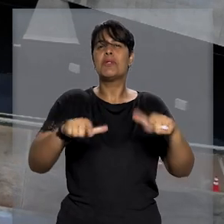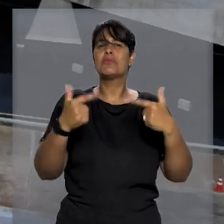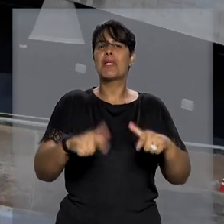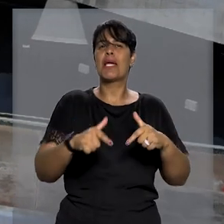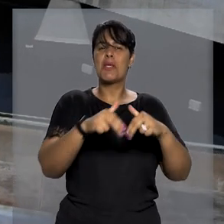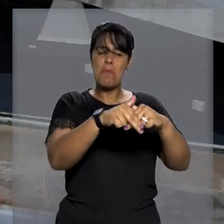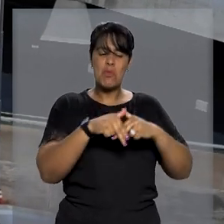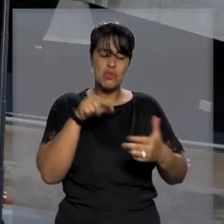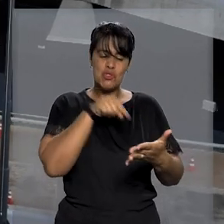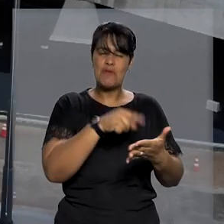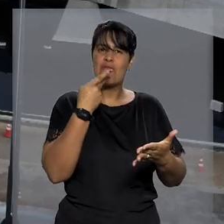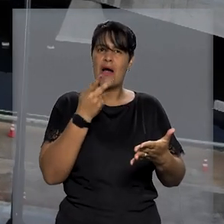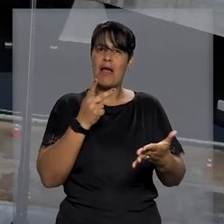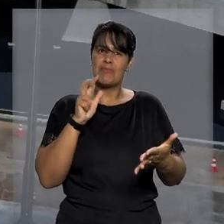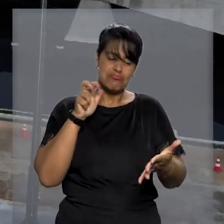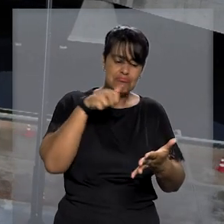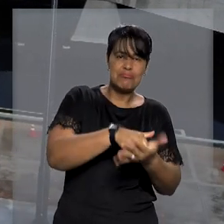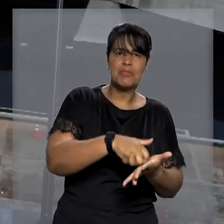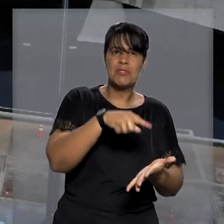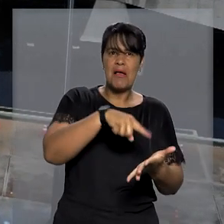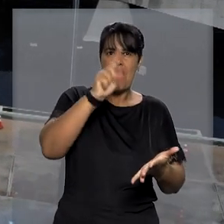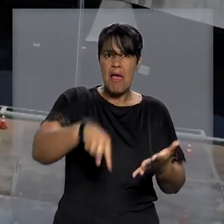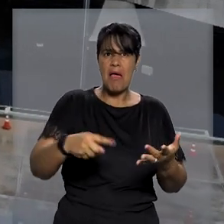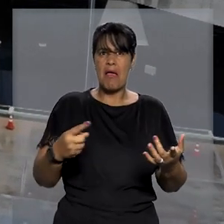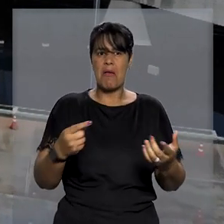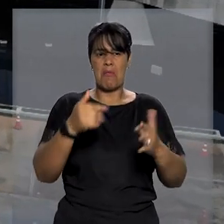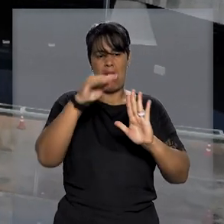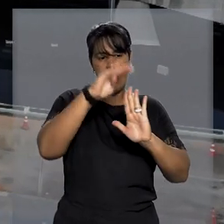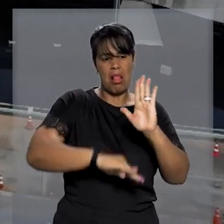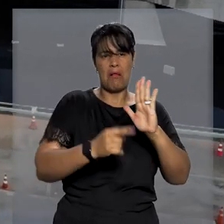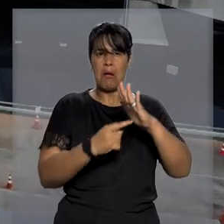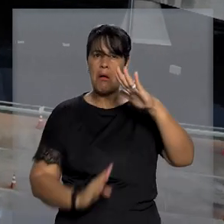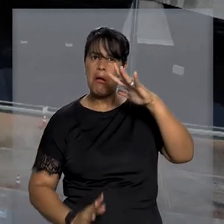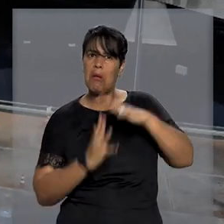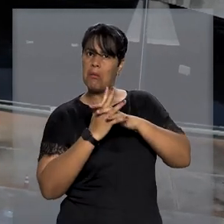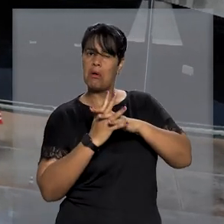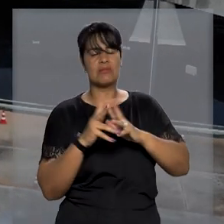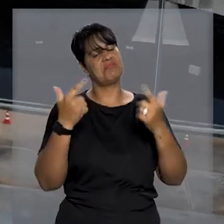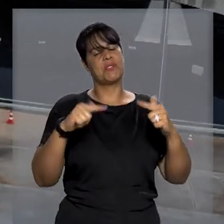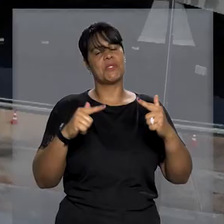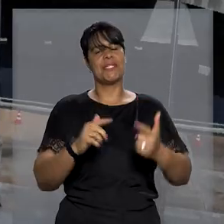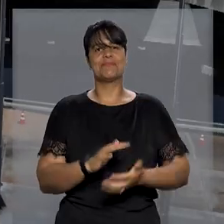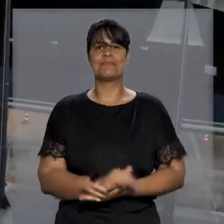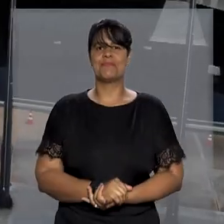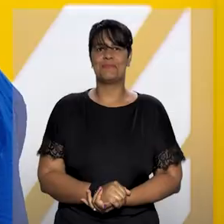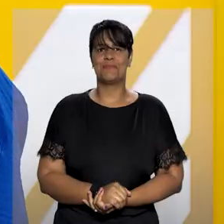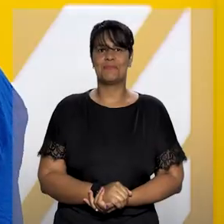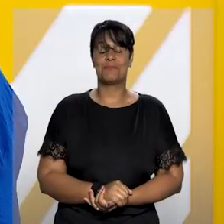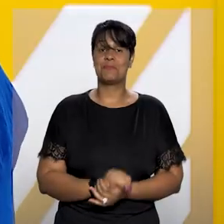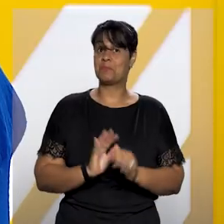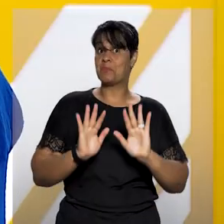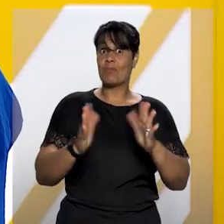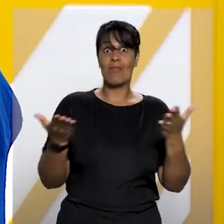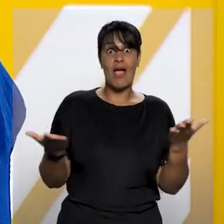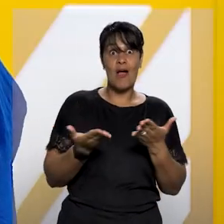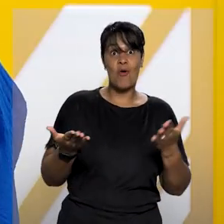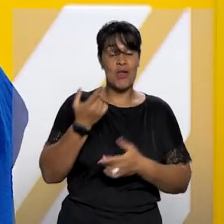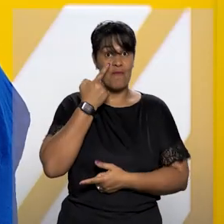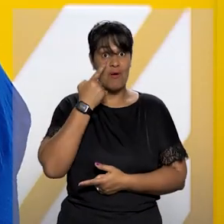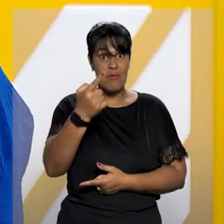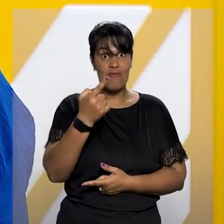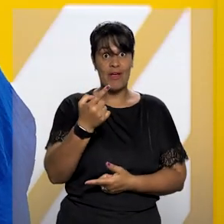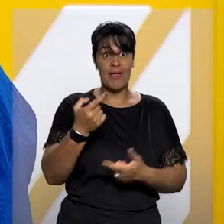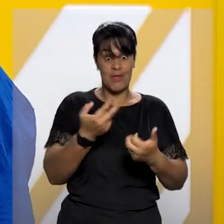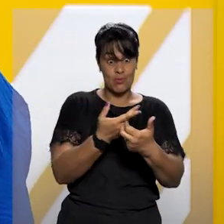evidência de que a sentença arbitral tenha sido proferida fora dos limites da Convenção. Agora é a